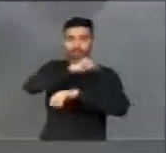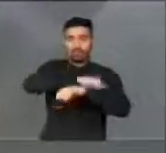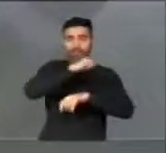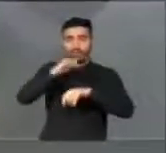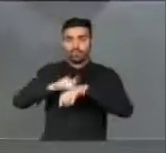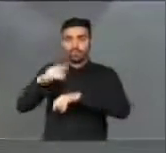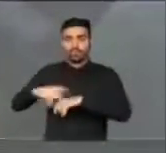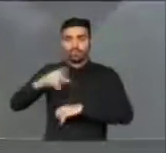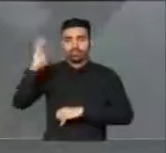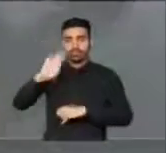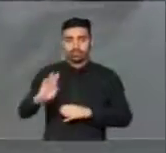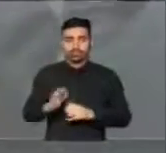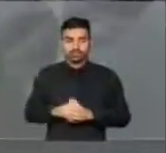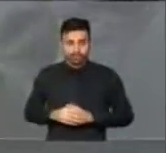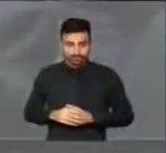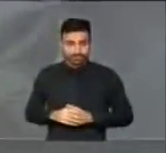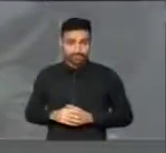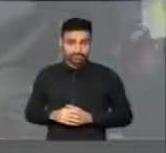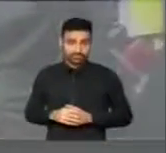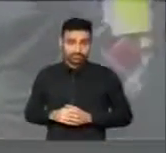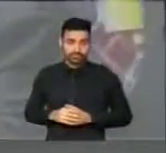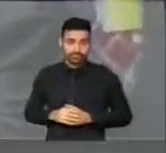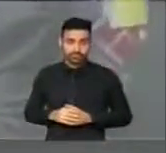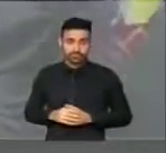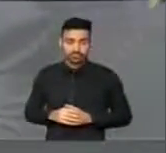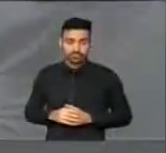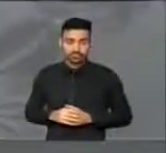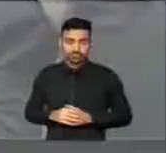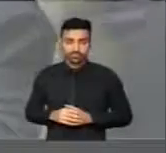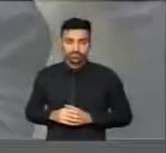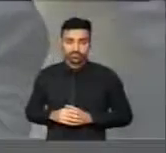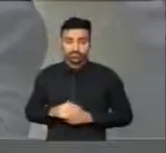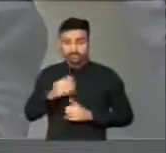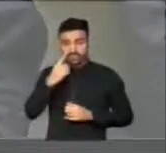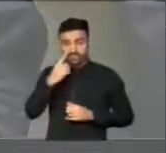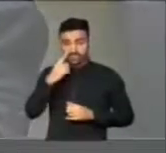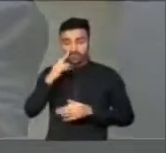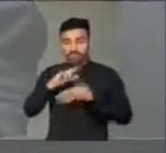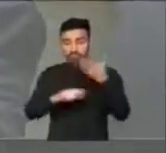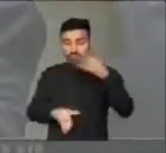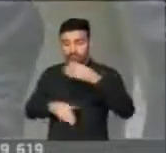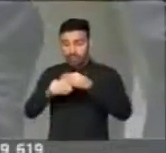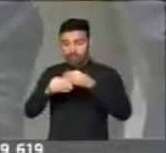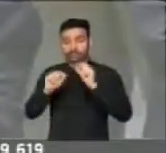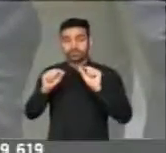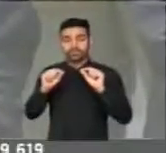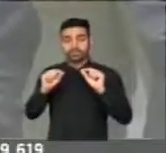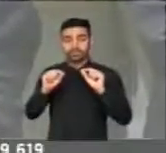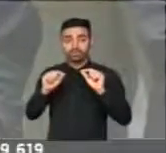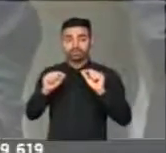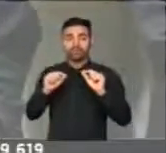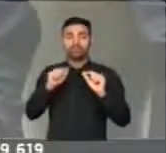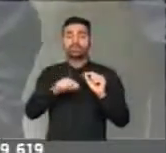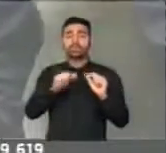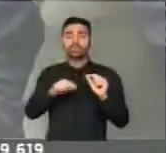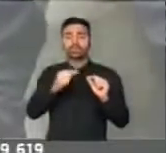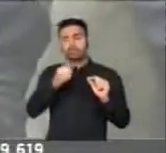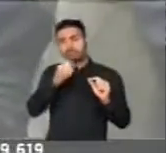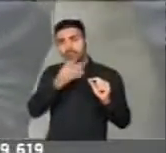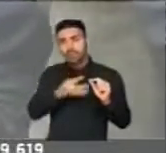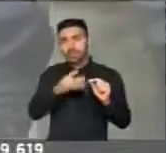E, digo mais, é só pegar o anexo aqui e ler. Os possíveis benefícios